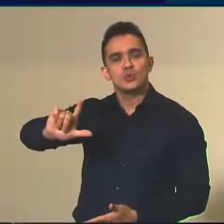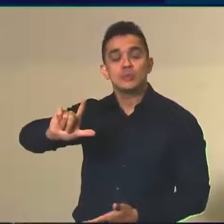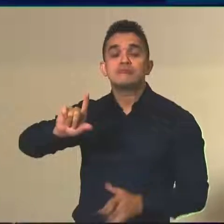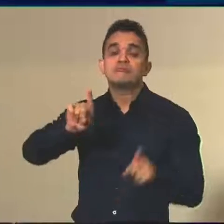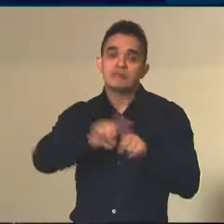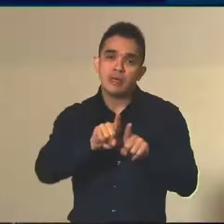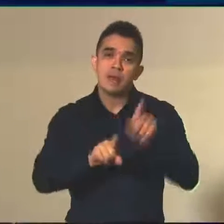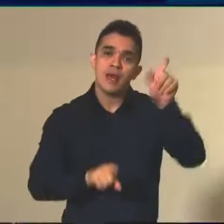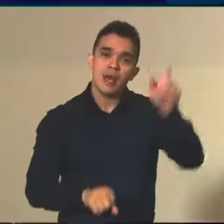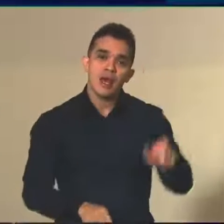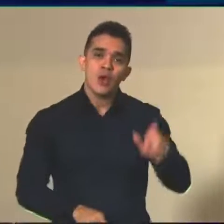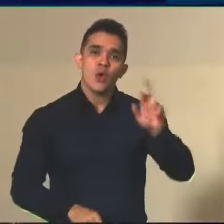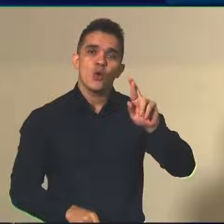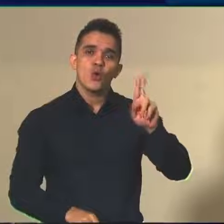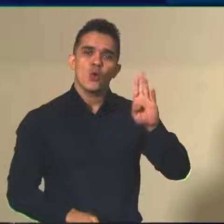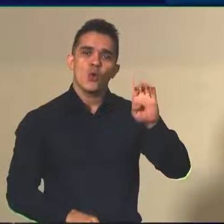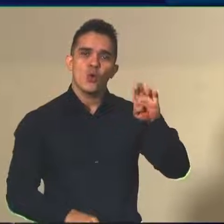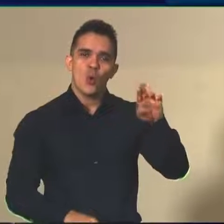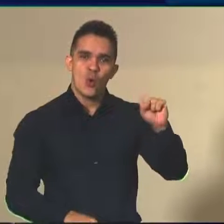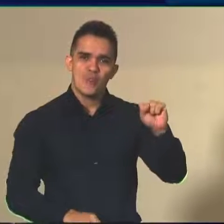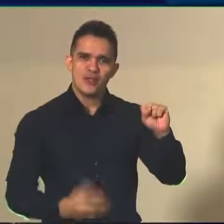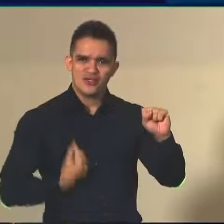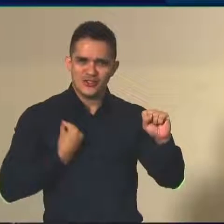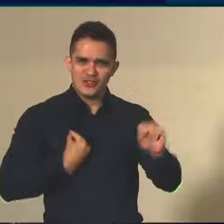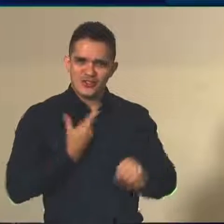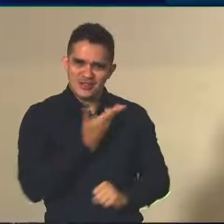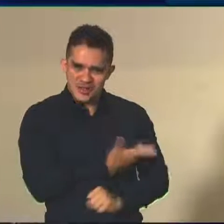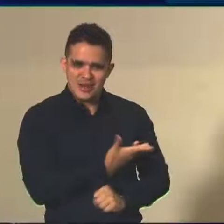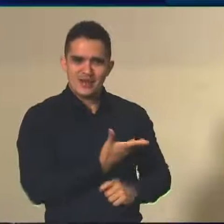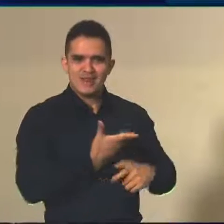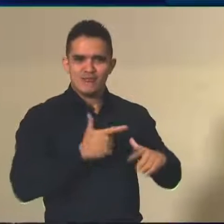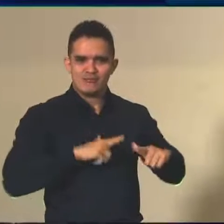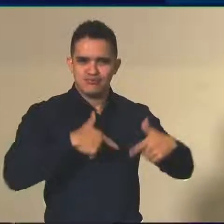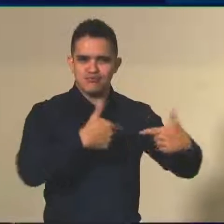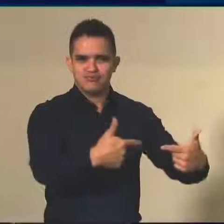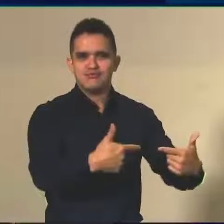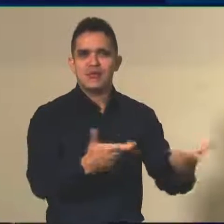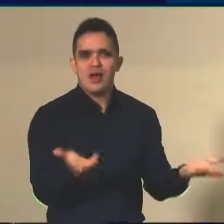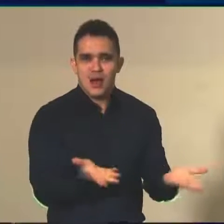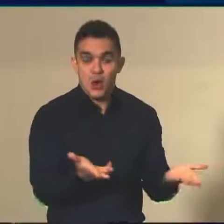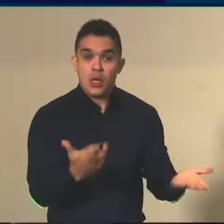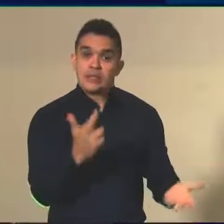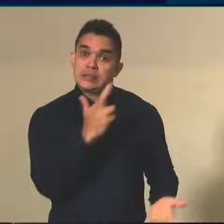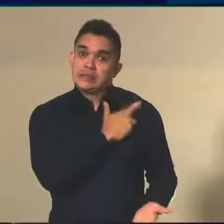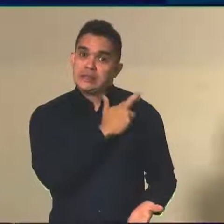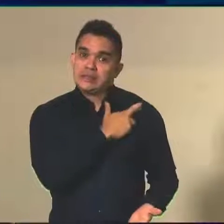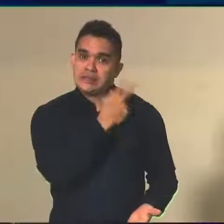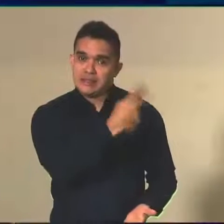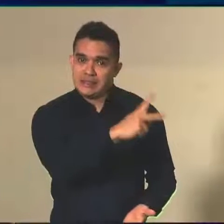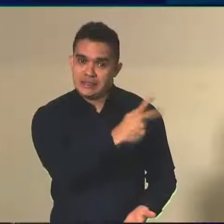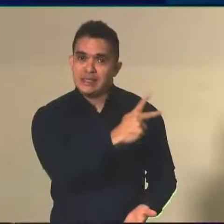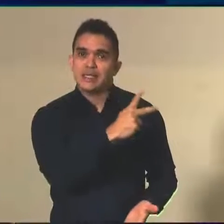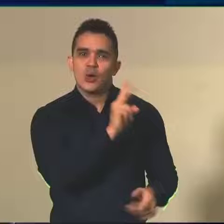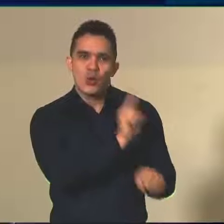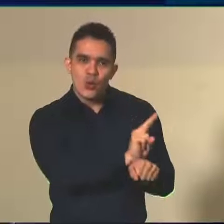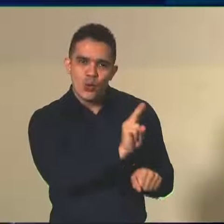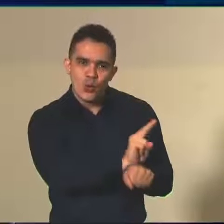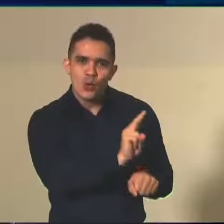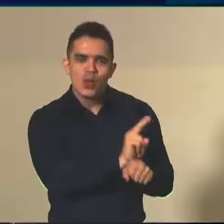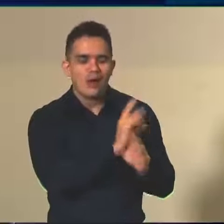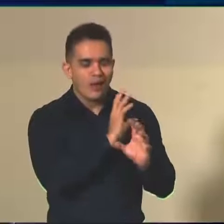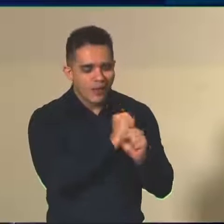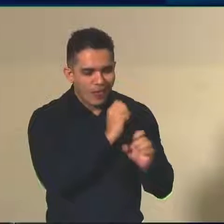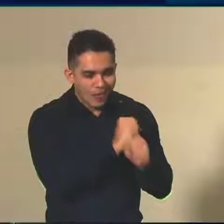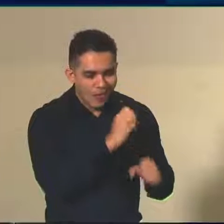Rubens, de Lacerda, pela continuidade aí do trabalho, e que agora também tem a missão de cuidar do